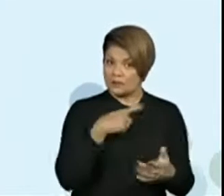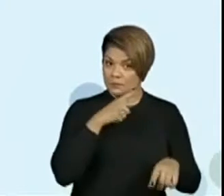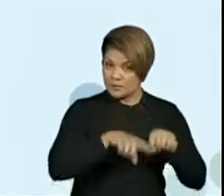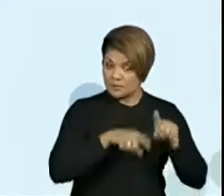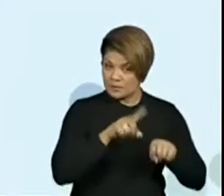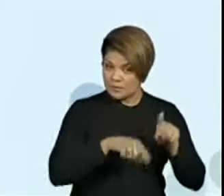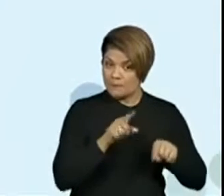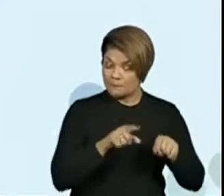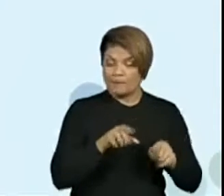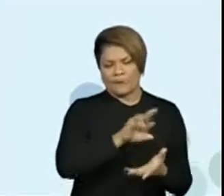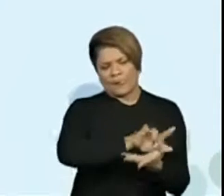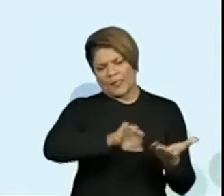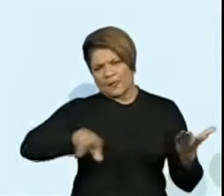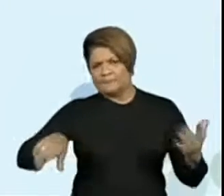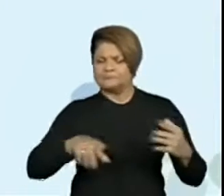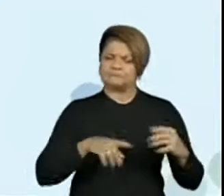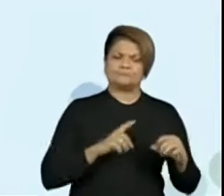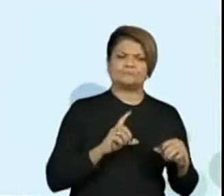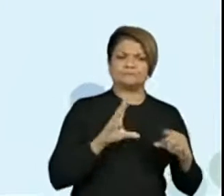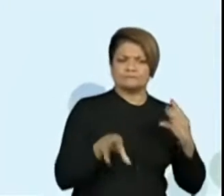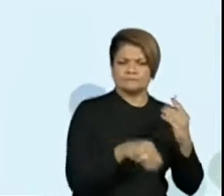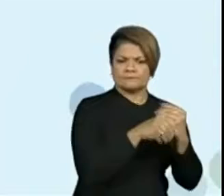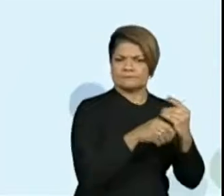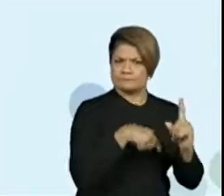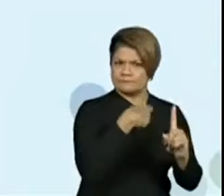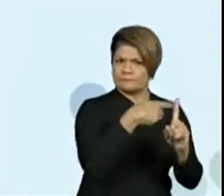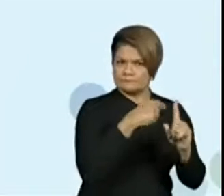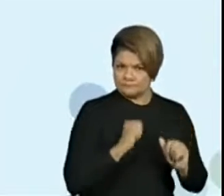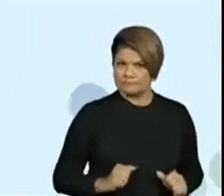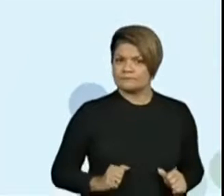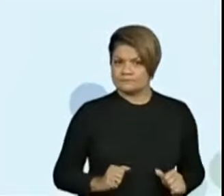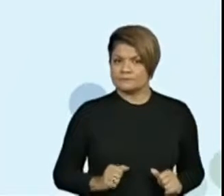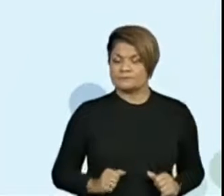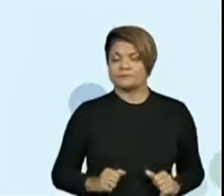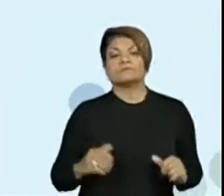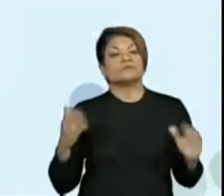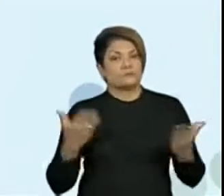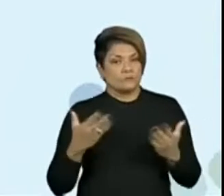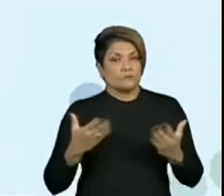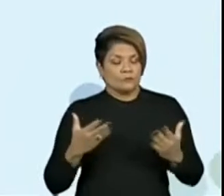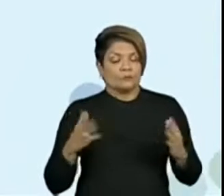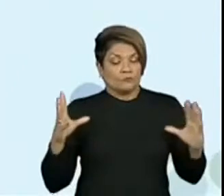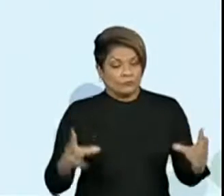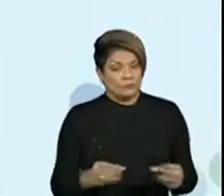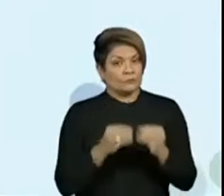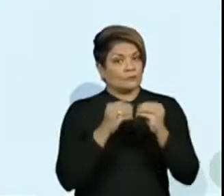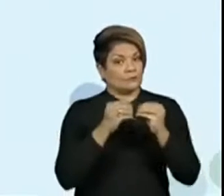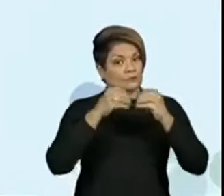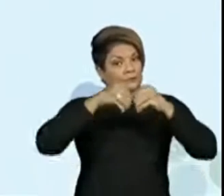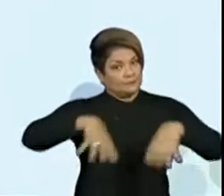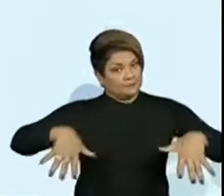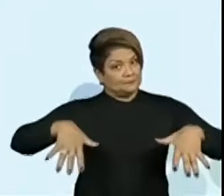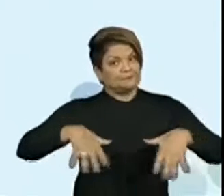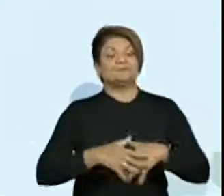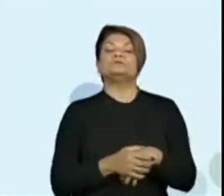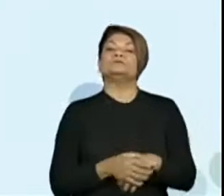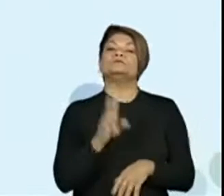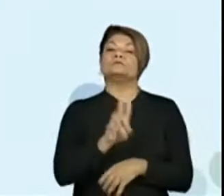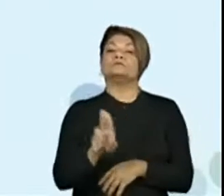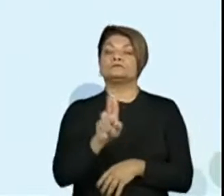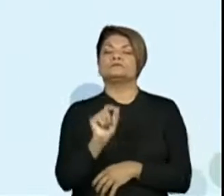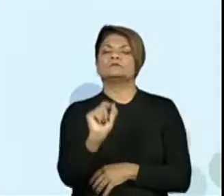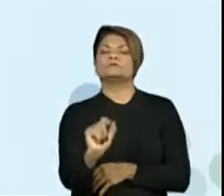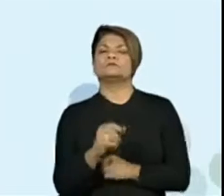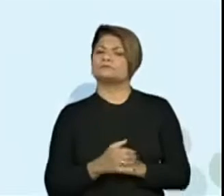adições. Muito bem. Então, hoje nós vamos compor e decompor os números naturais, utilizando para isso o quê?